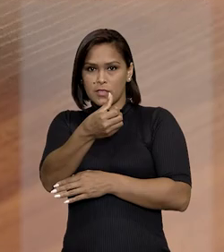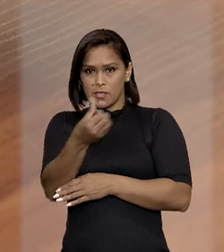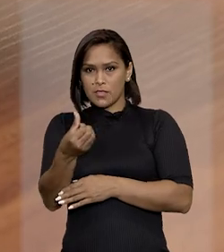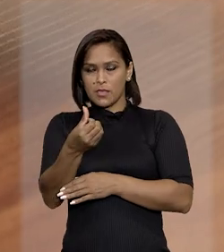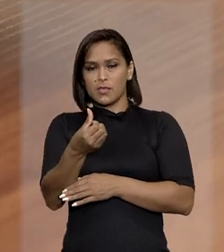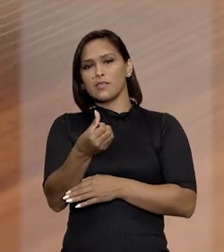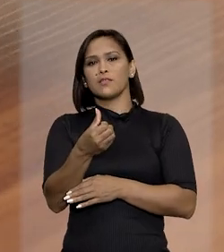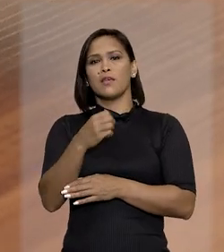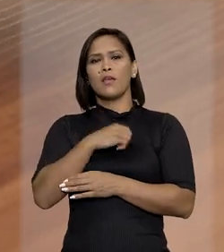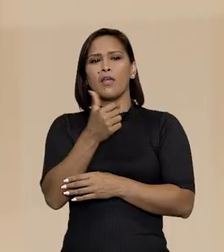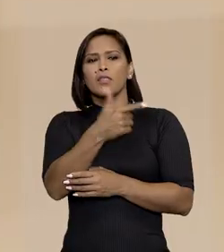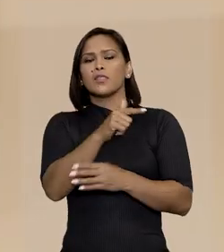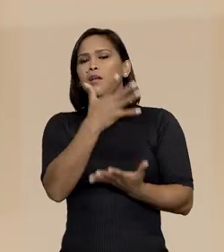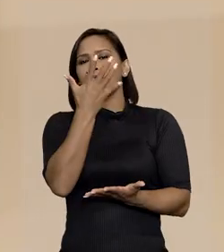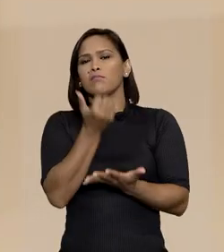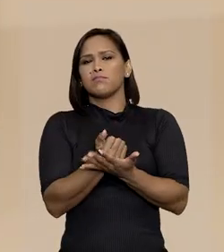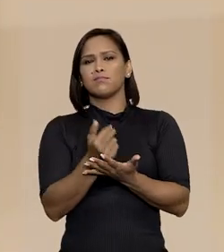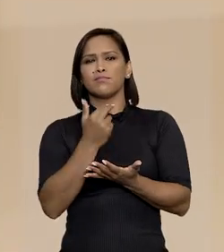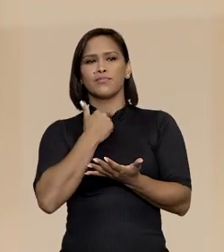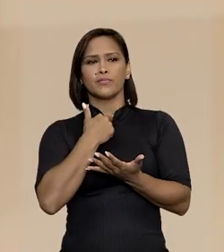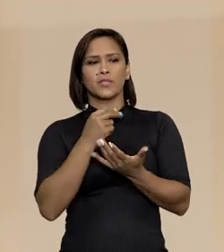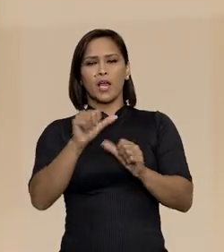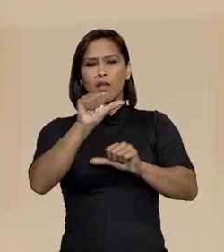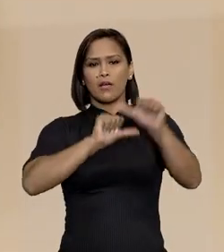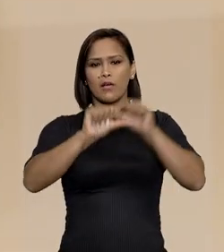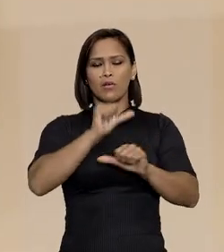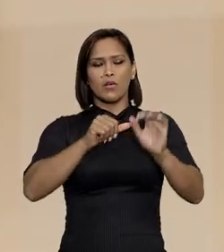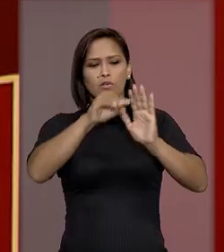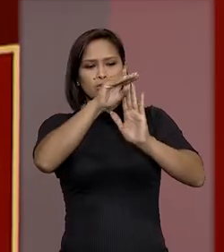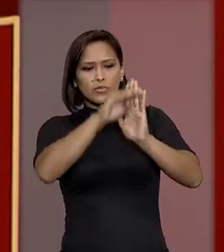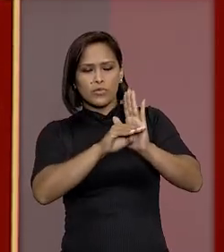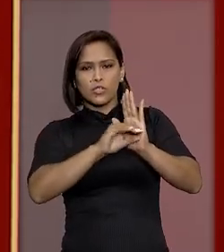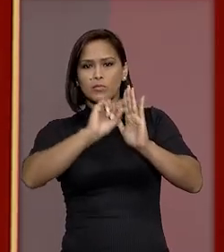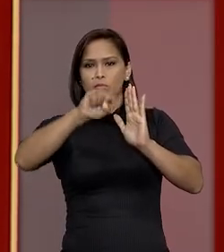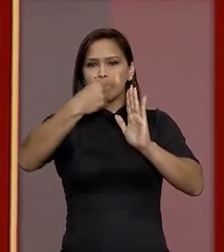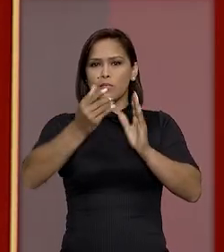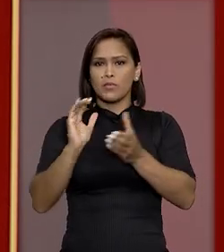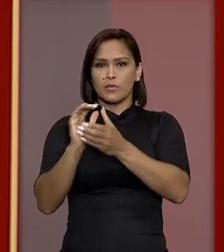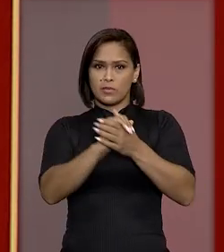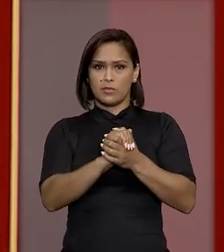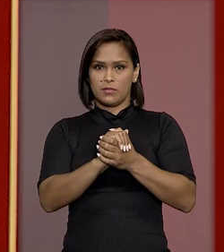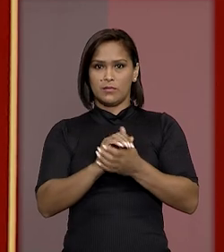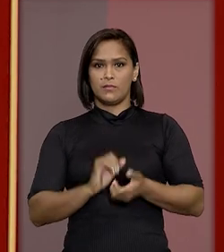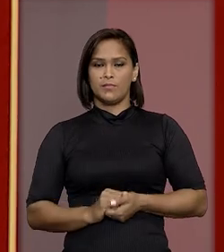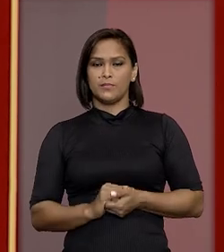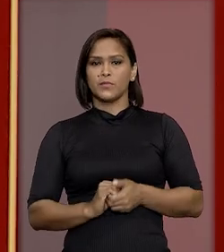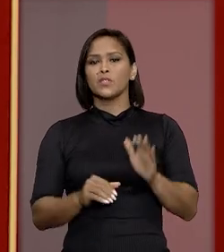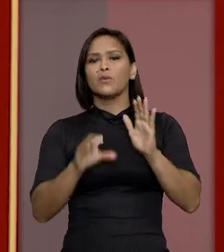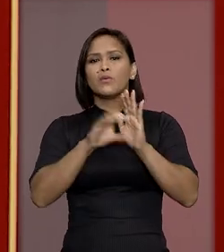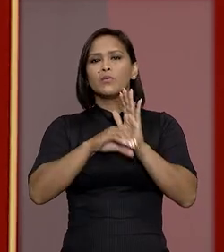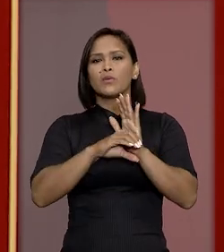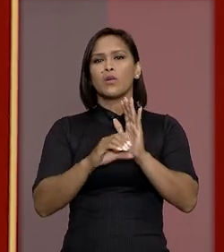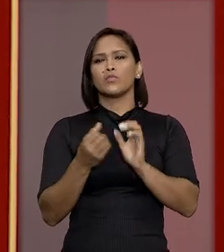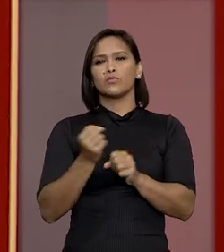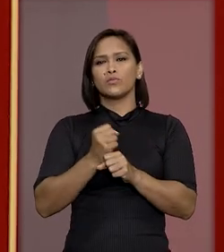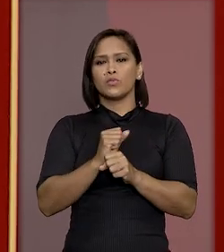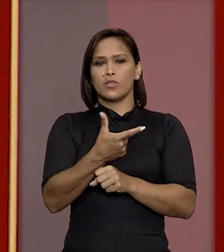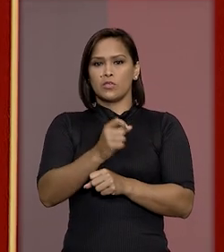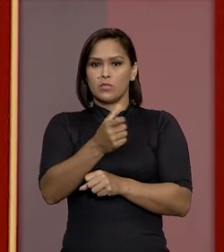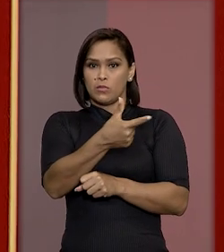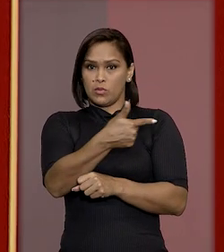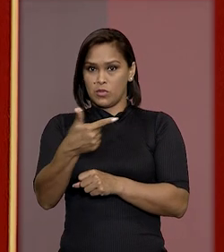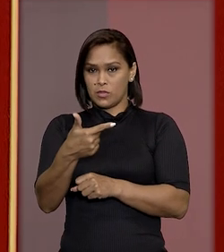1916, não permitia a alteração do regime de bens depois do casamento. O Código de